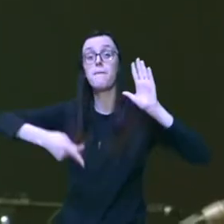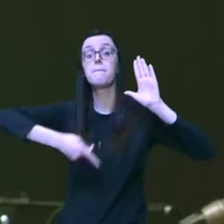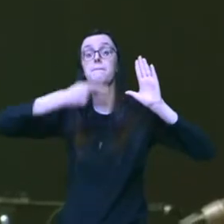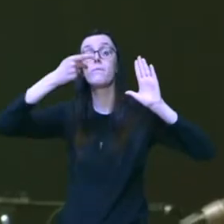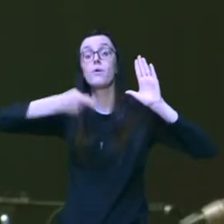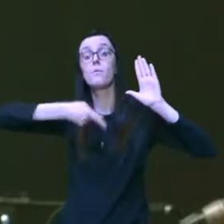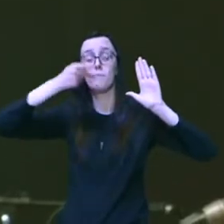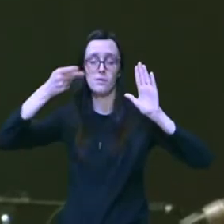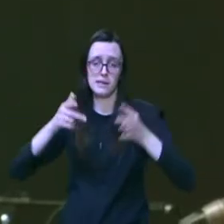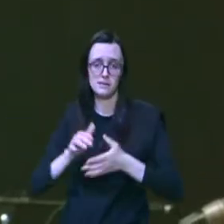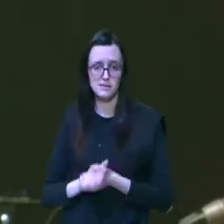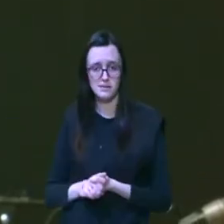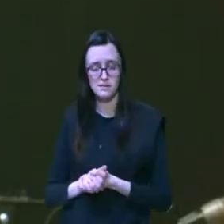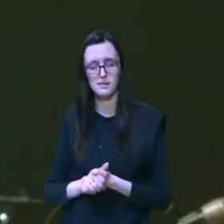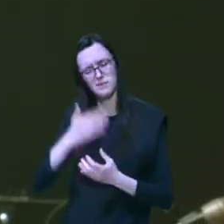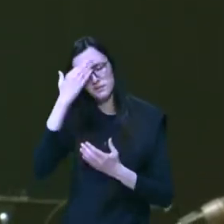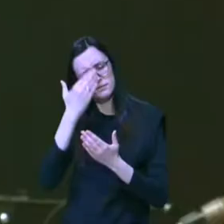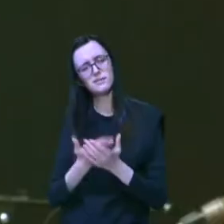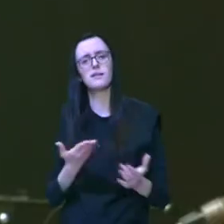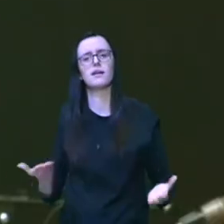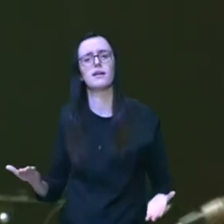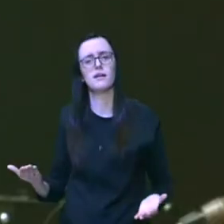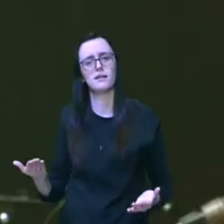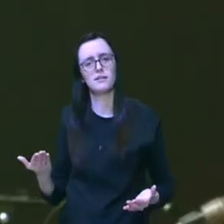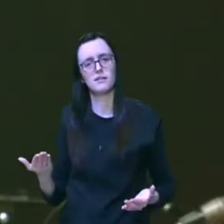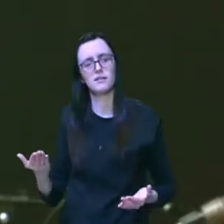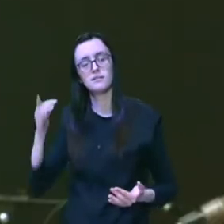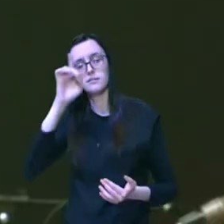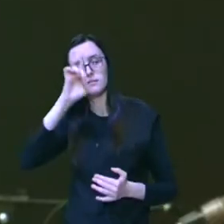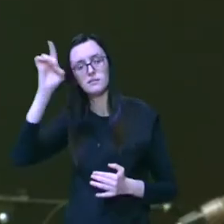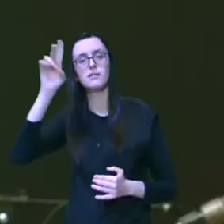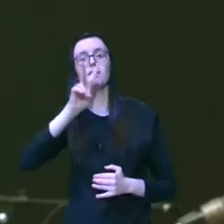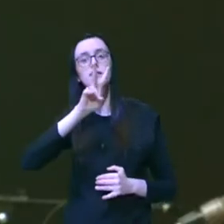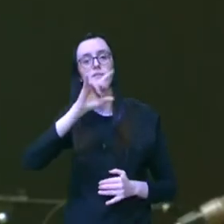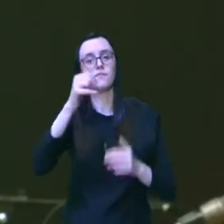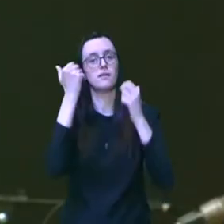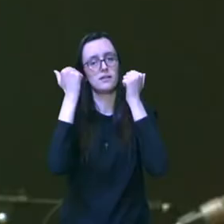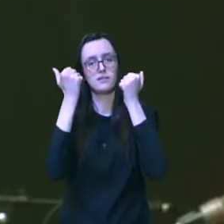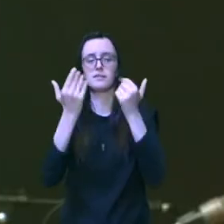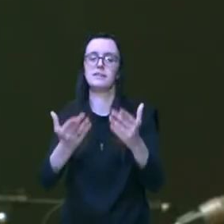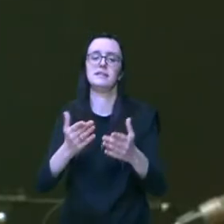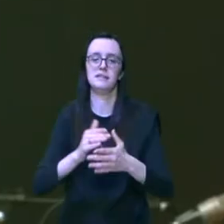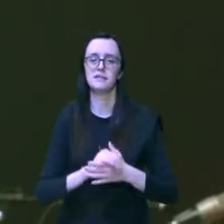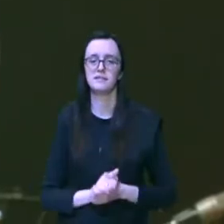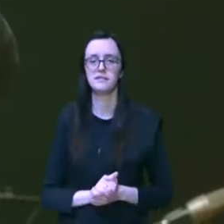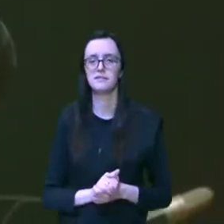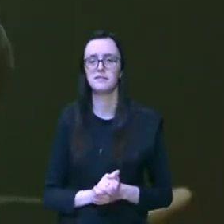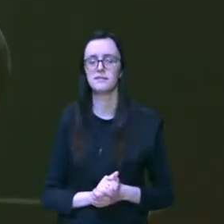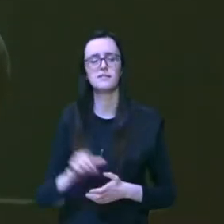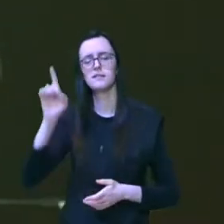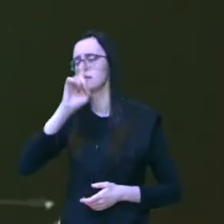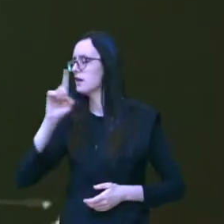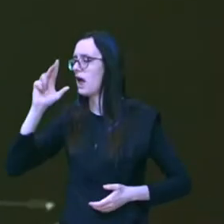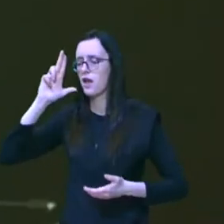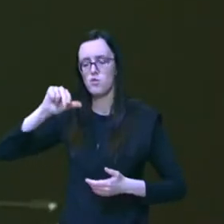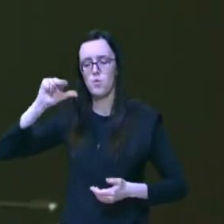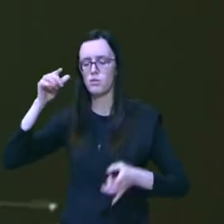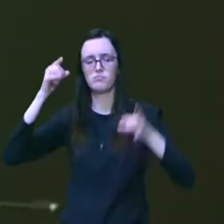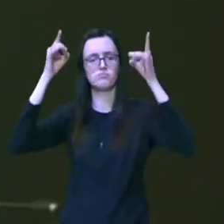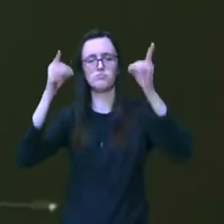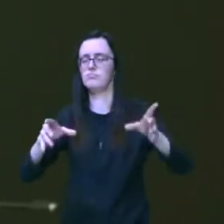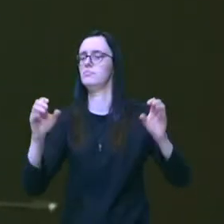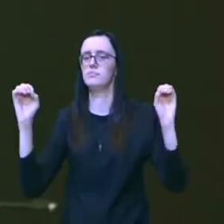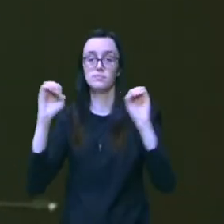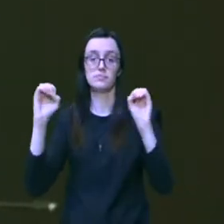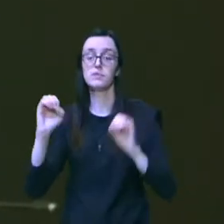dele então creia ele irá prover ele não irá te desamparar